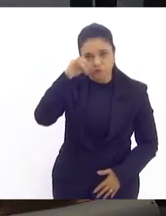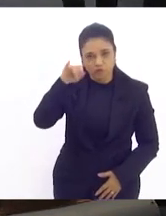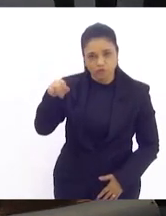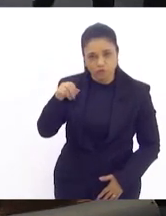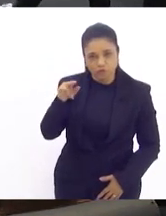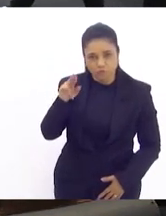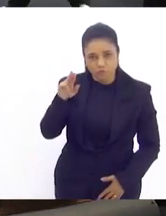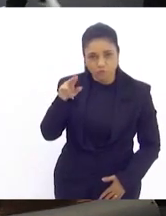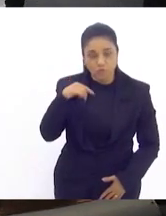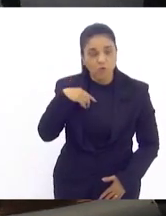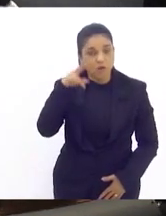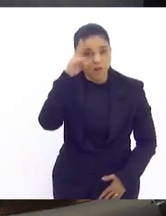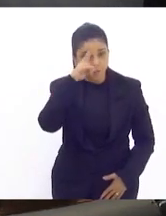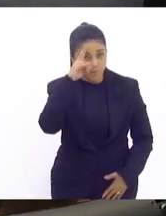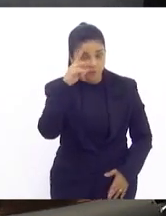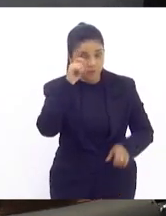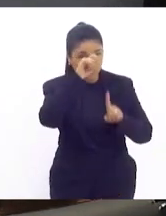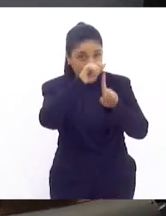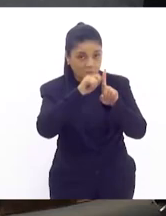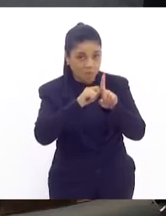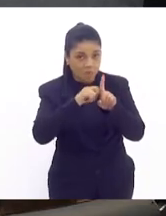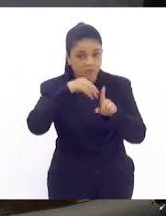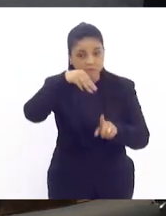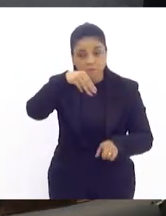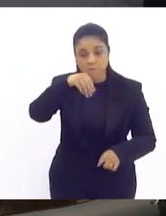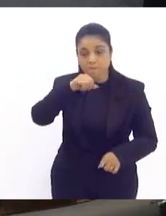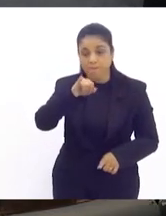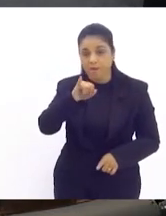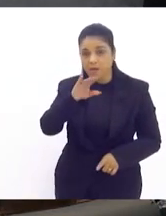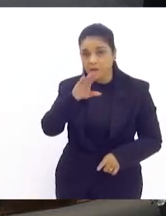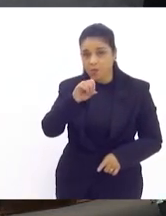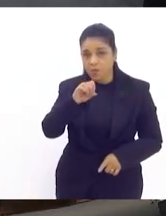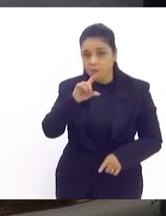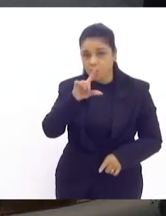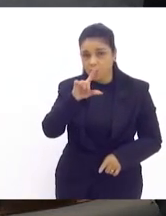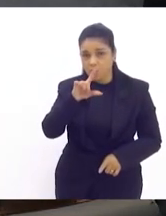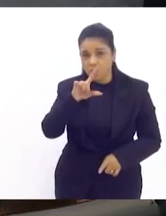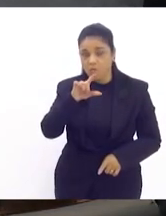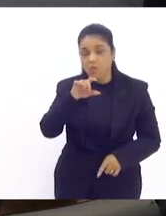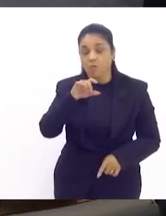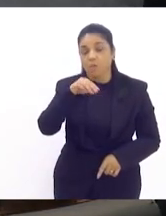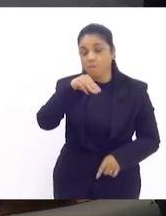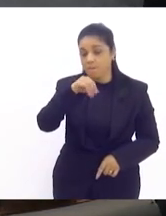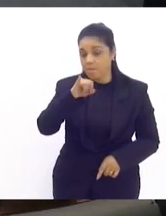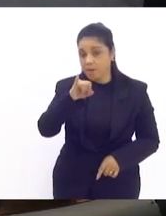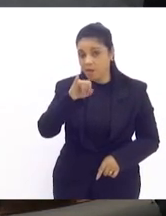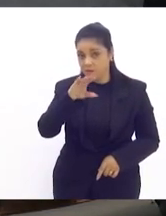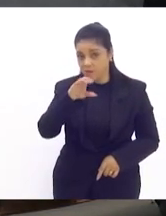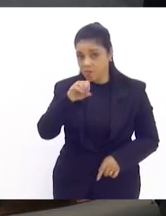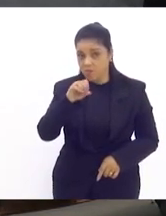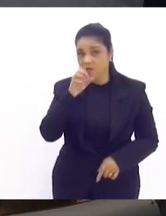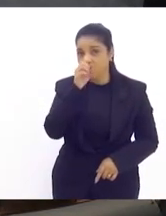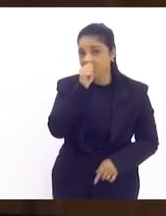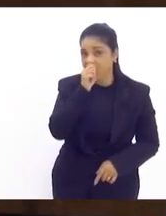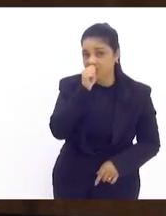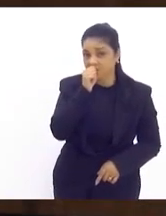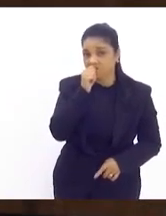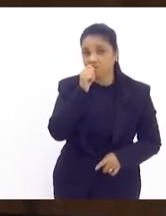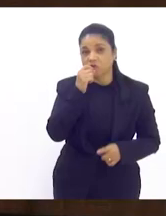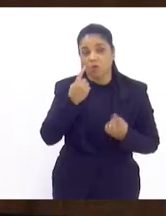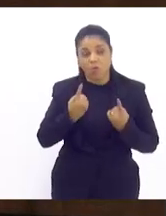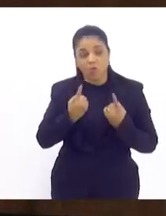nós estamos no mês do maio laranja um mês de combate à violência abuso